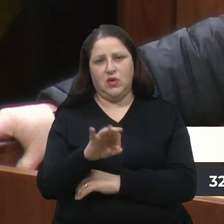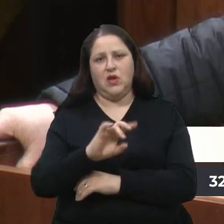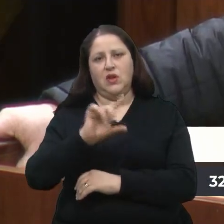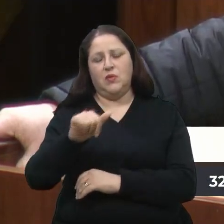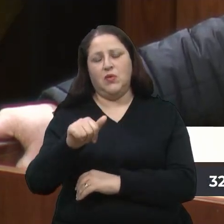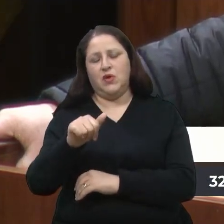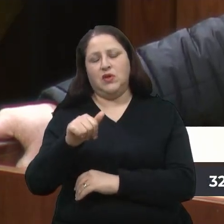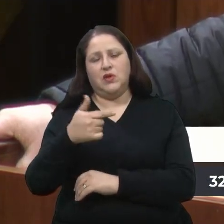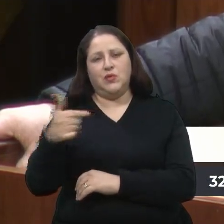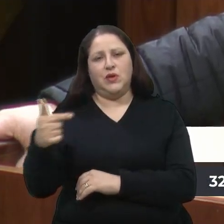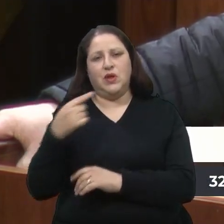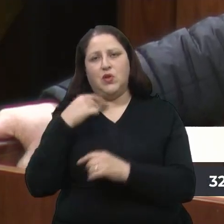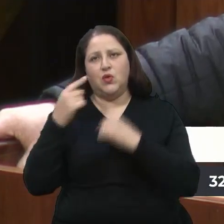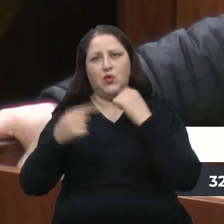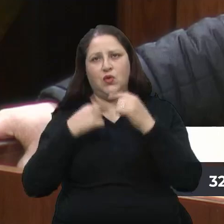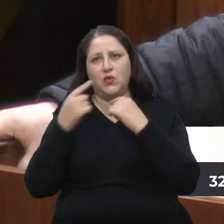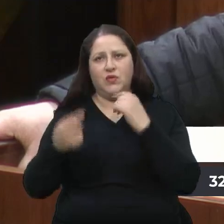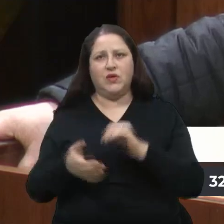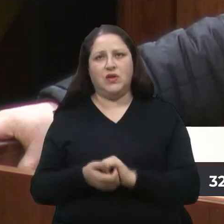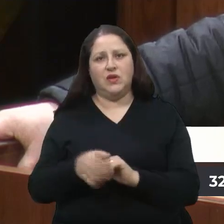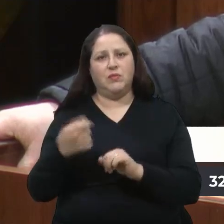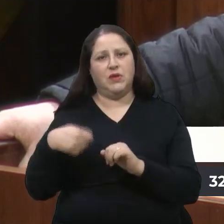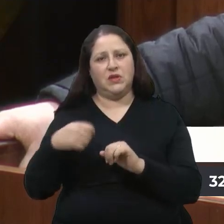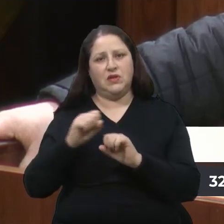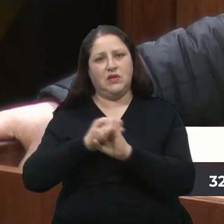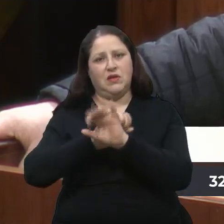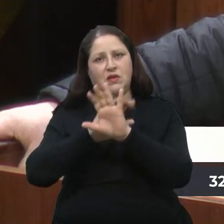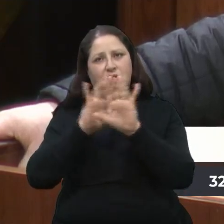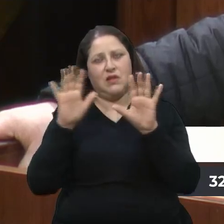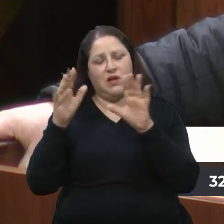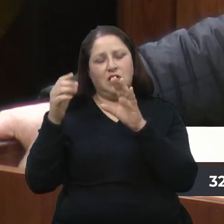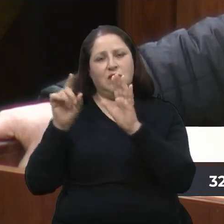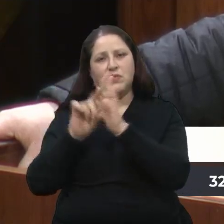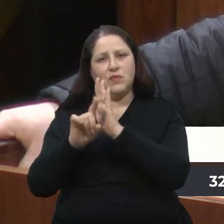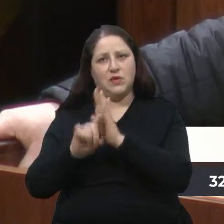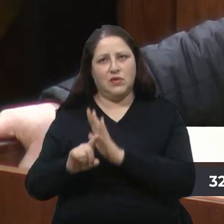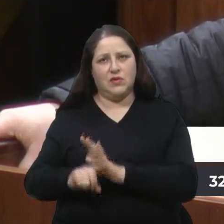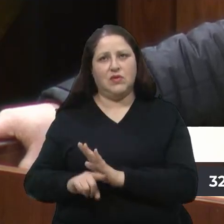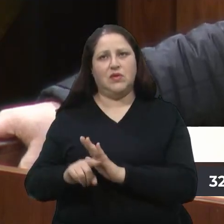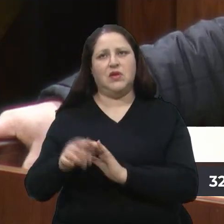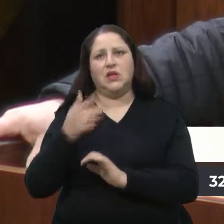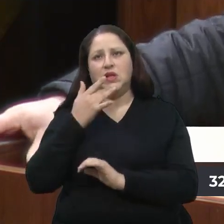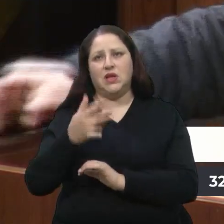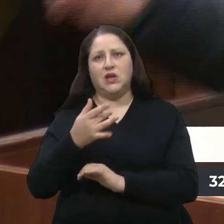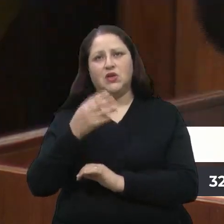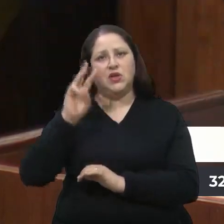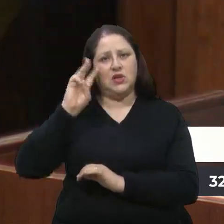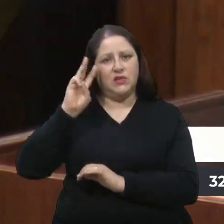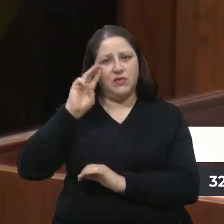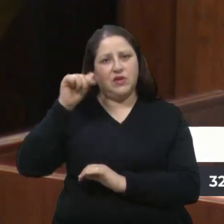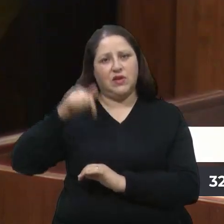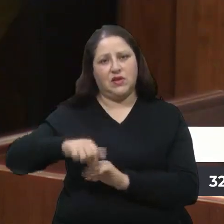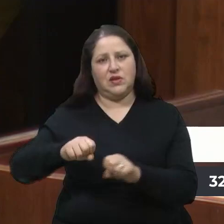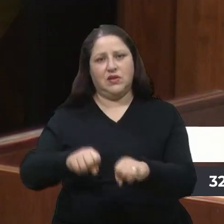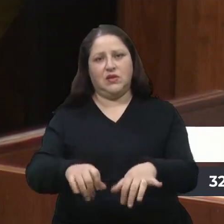dúvidas. Hoje é o momento de esclarecimento de dúvidas. na tarde desta terça-feira, aqui no Plenário da Câmara,